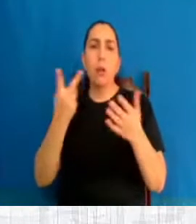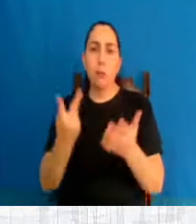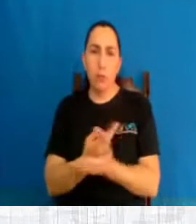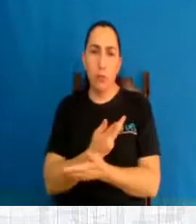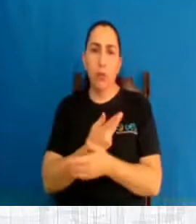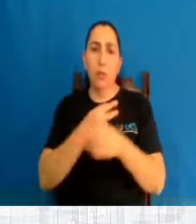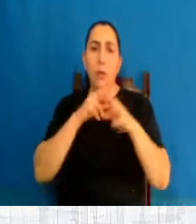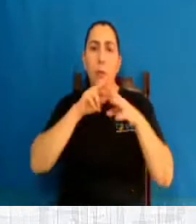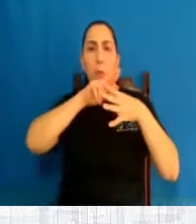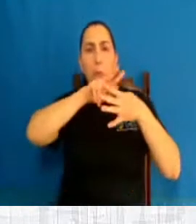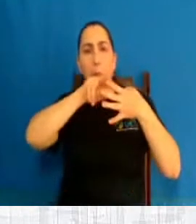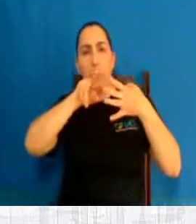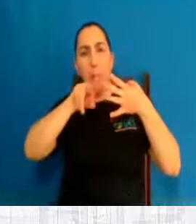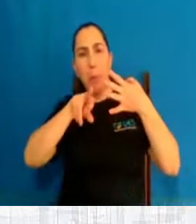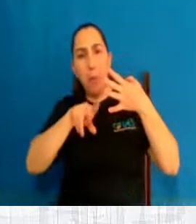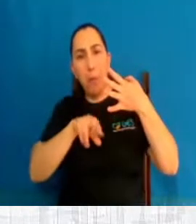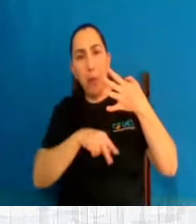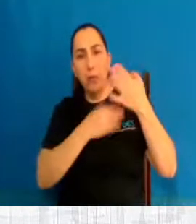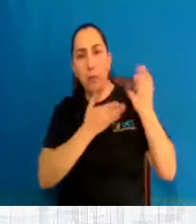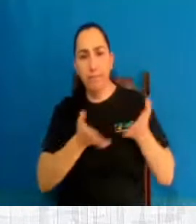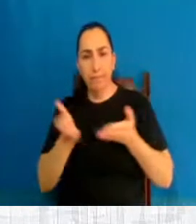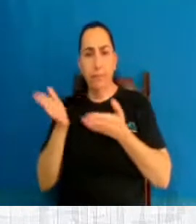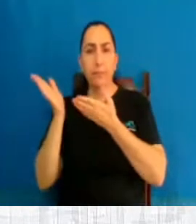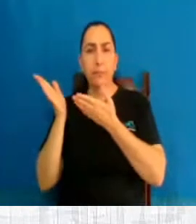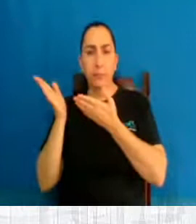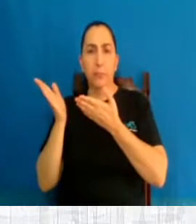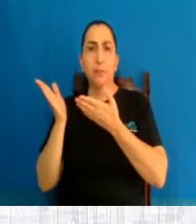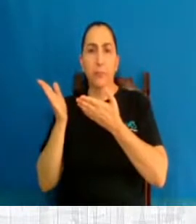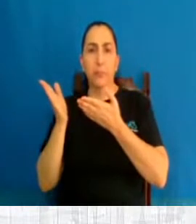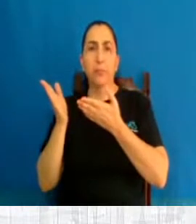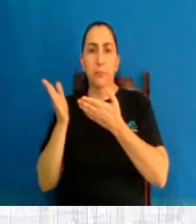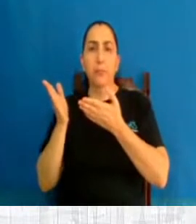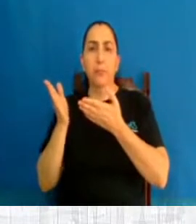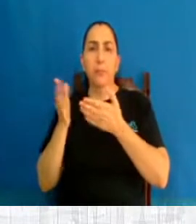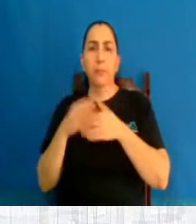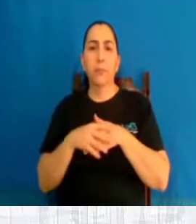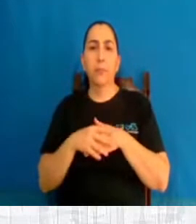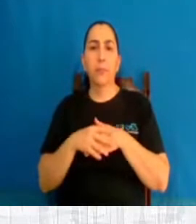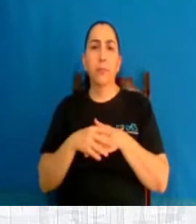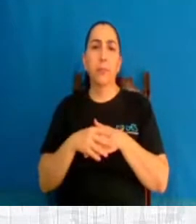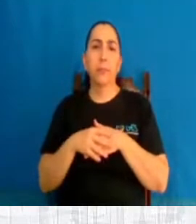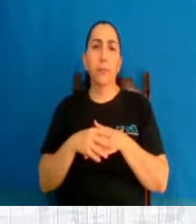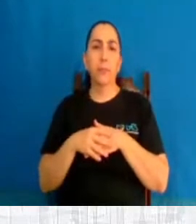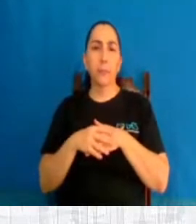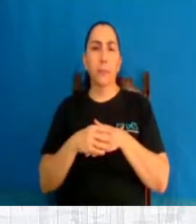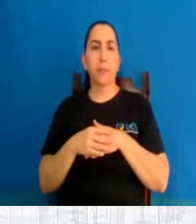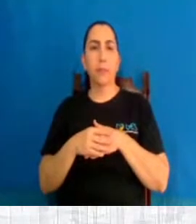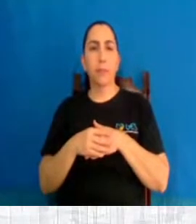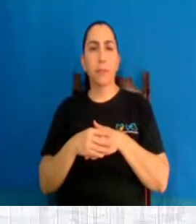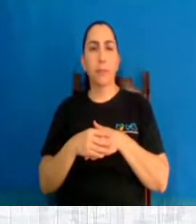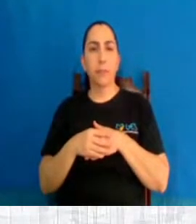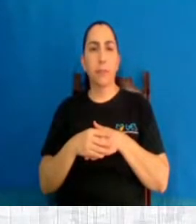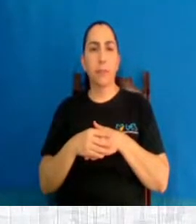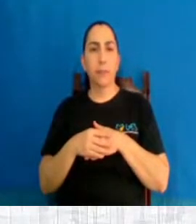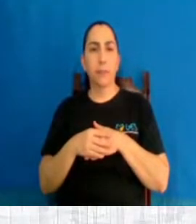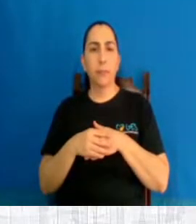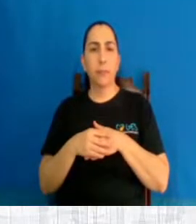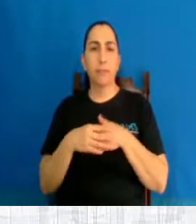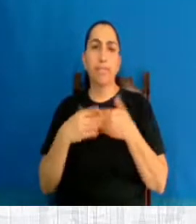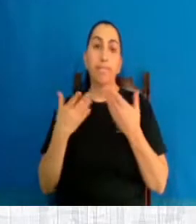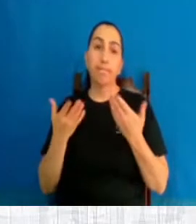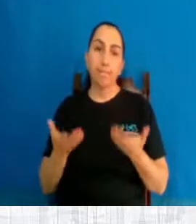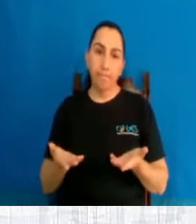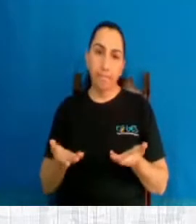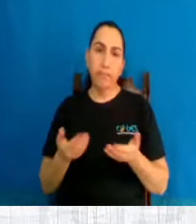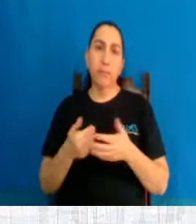síndrome de relay day, muitos pacientes que usam morfina também não sentem dor, nem coma também não sentem dor, a gente pode matar? Não, não pode,